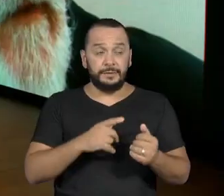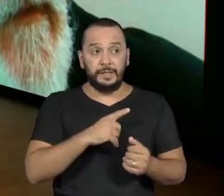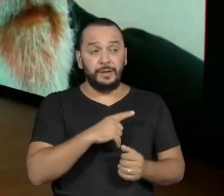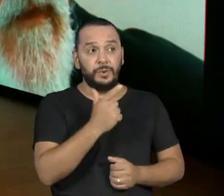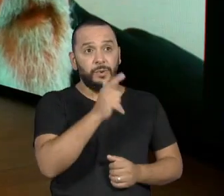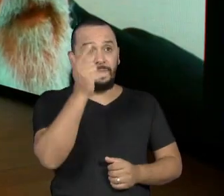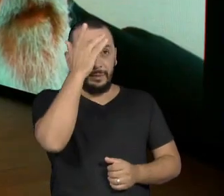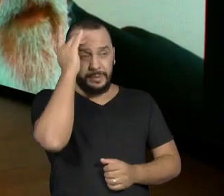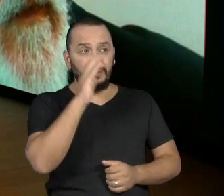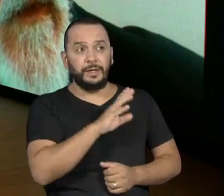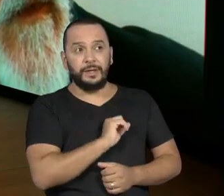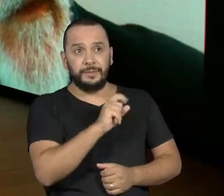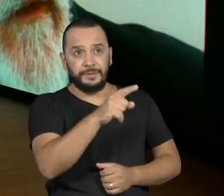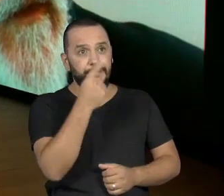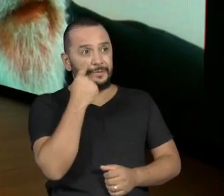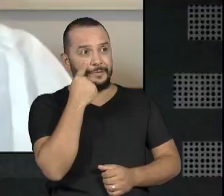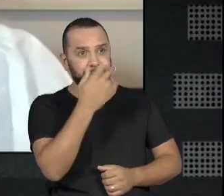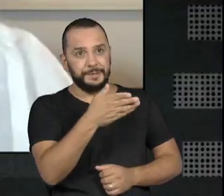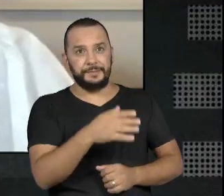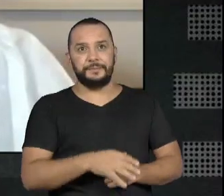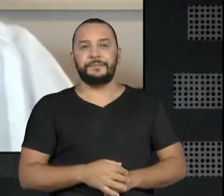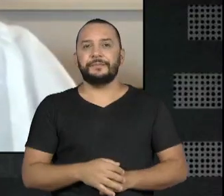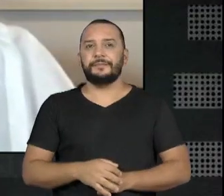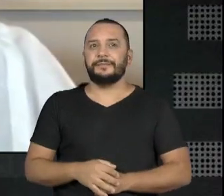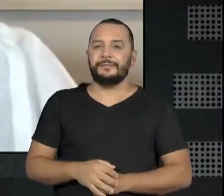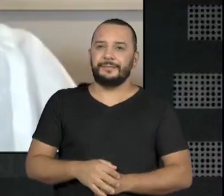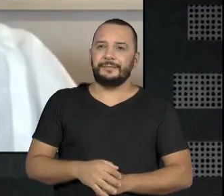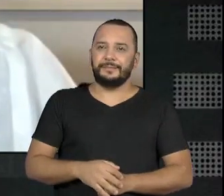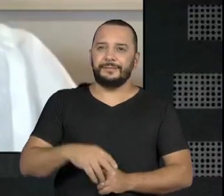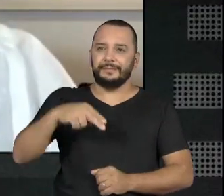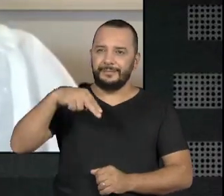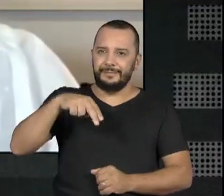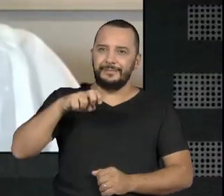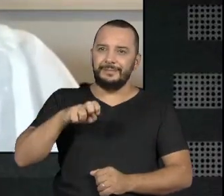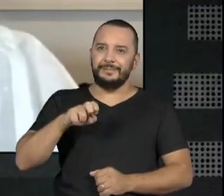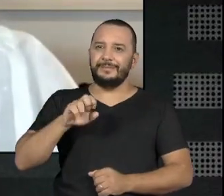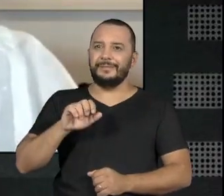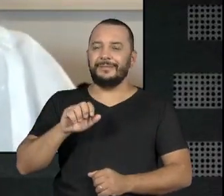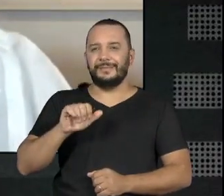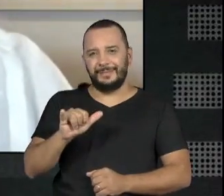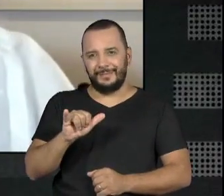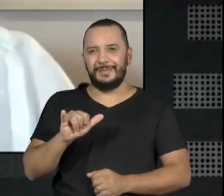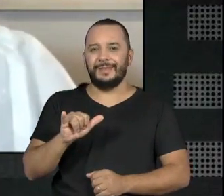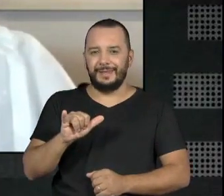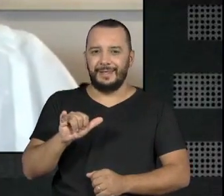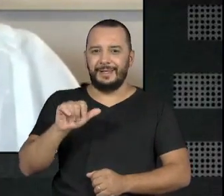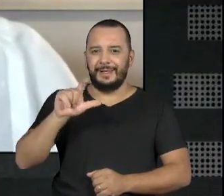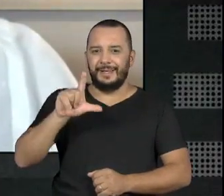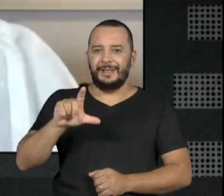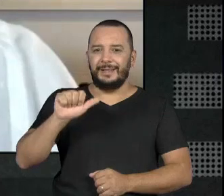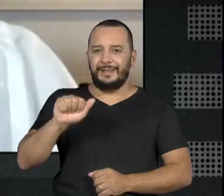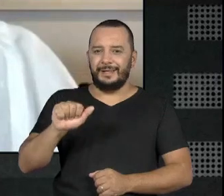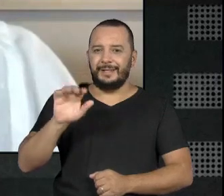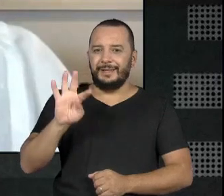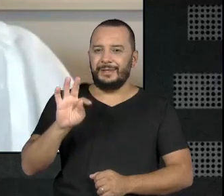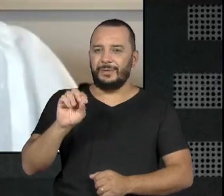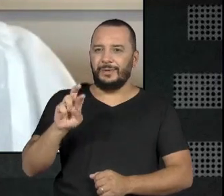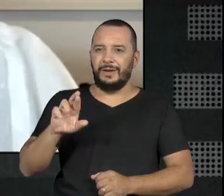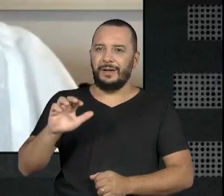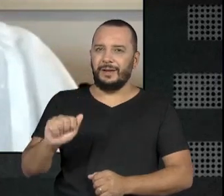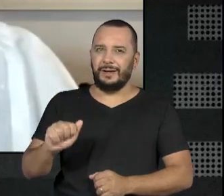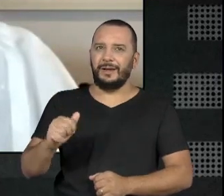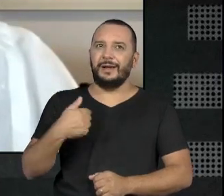alguém que te ama. Olha lá. Neila Torraca, um dos maiores atores que eu tive a